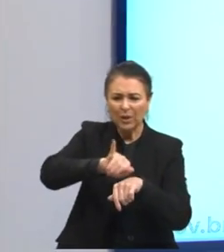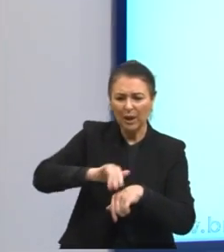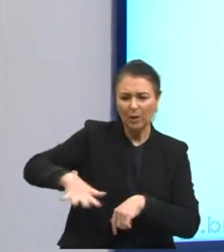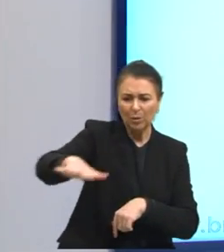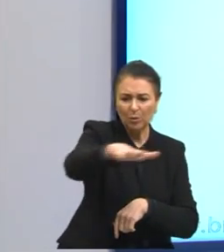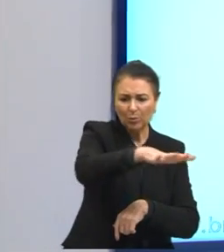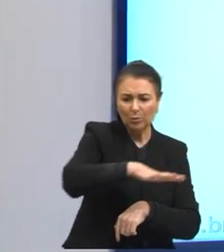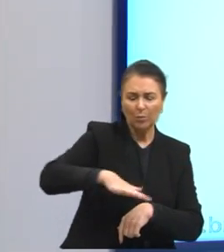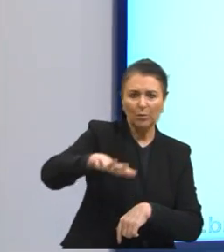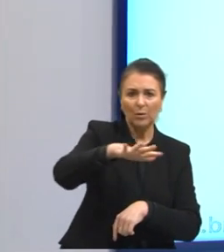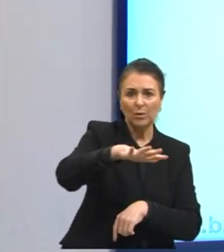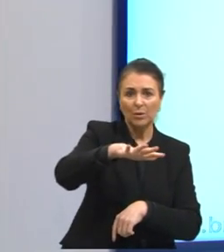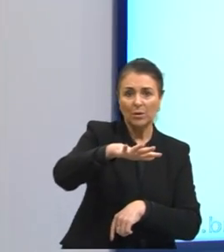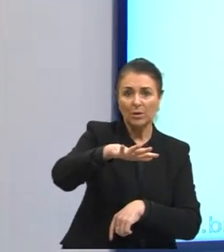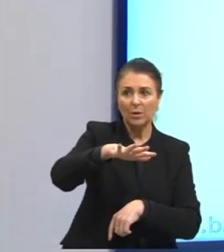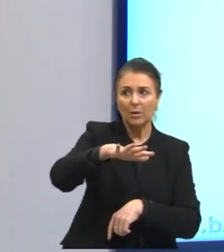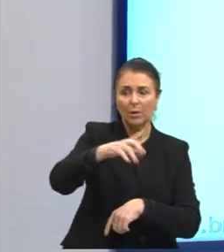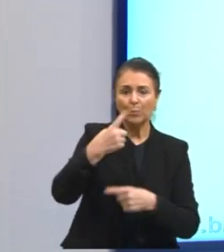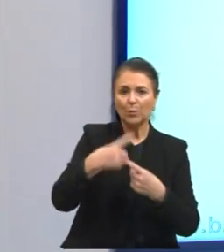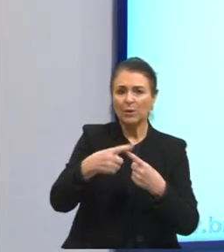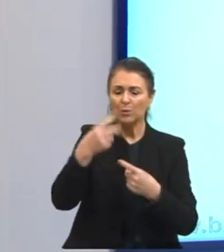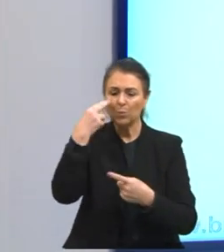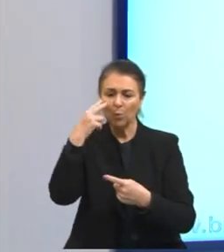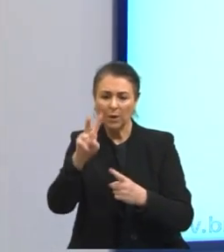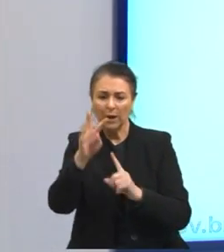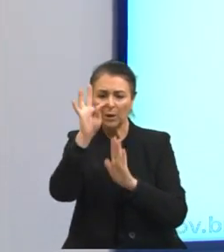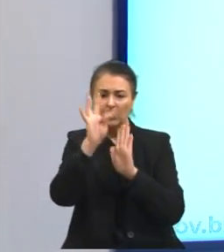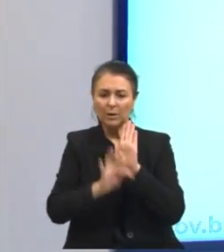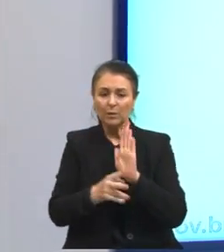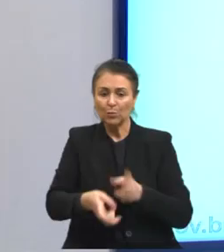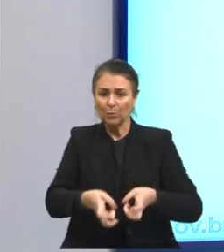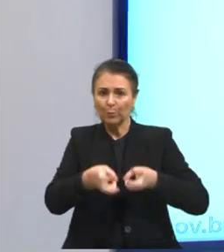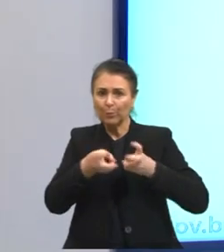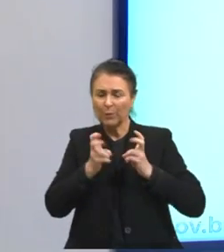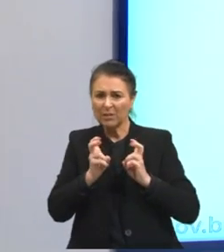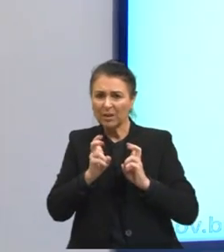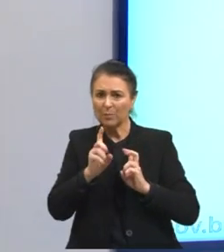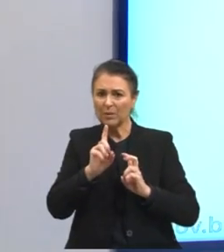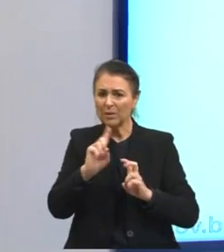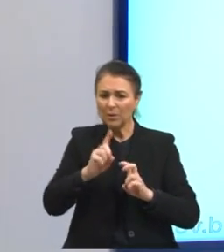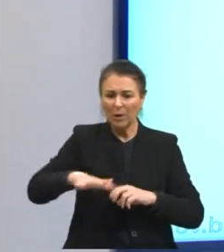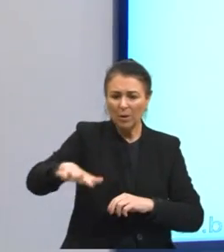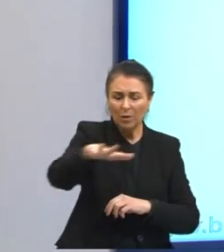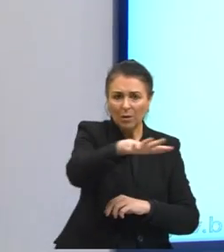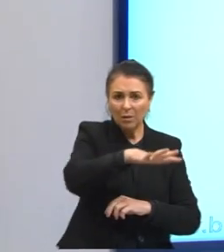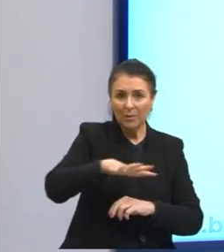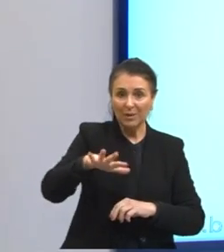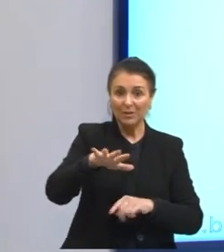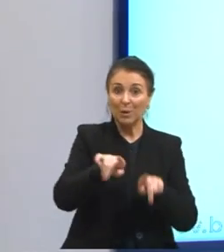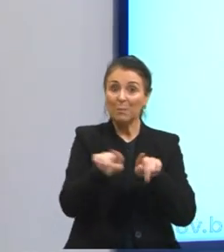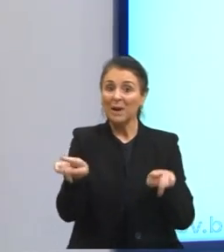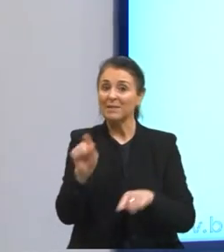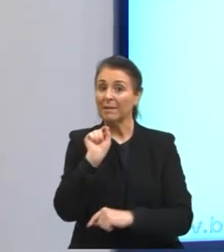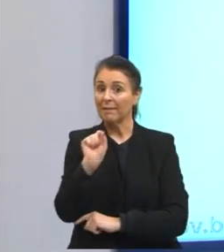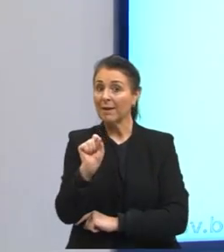nós voltarmos no nosso texto, nós vamos perceber que ela não se refere ao ambiente, mas se refere ao homem.